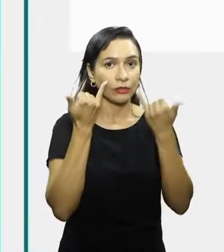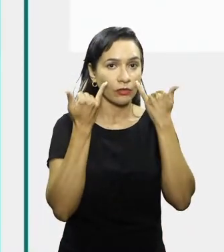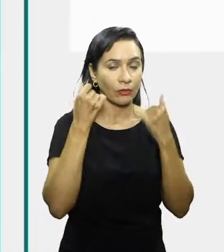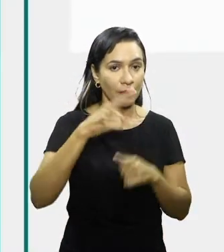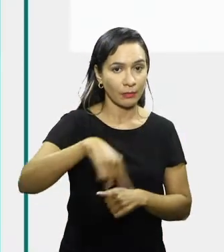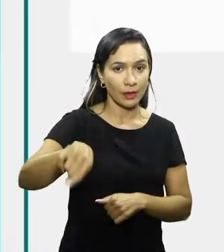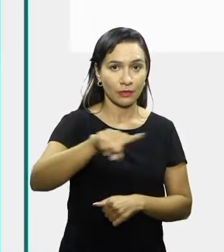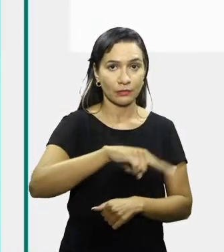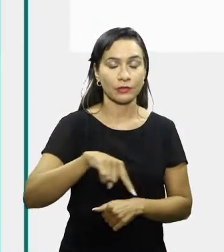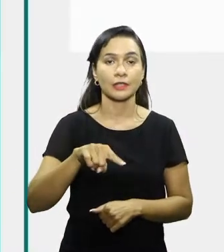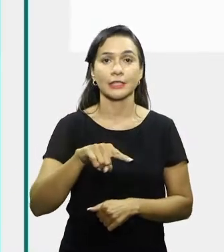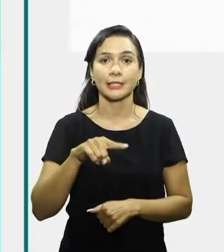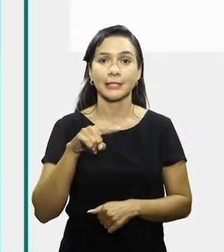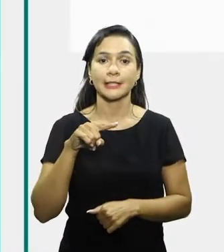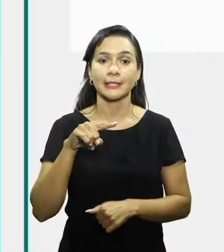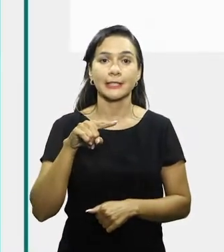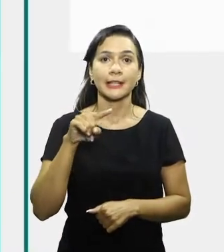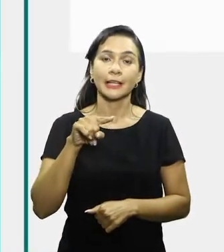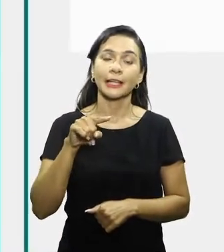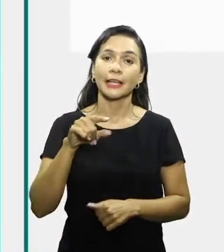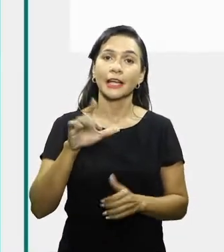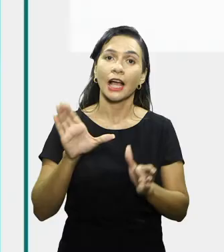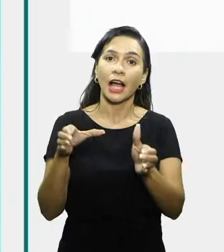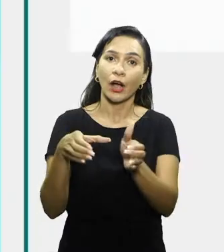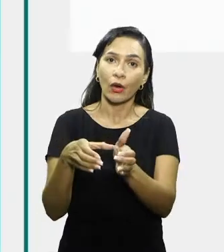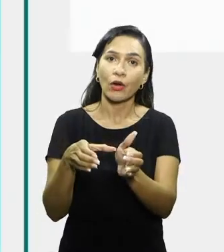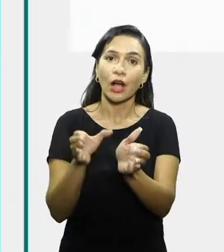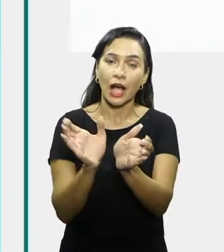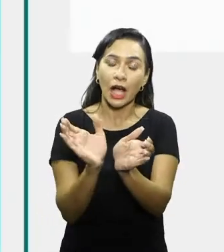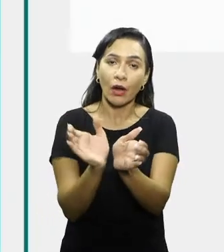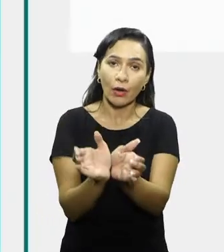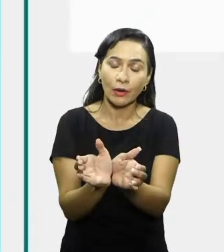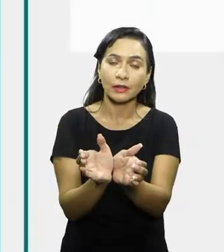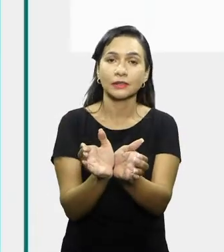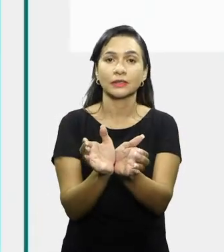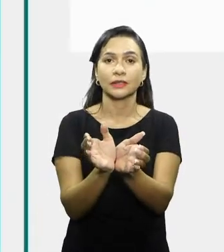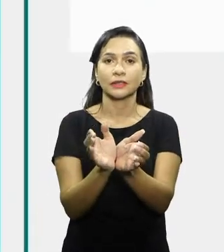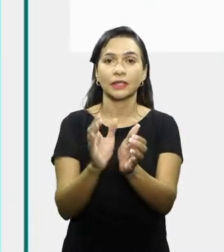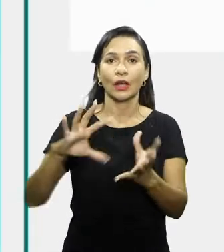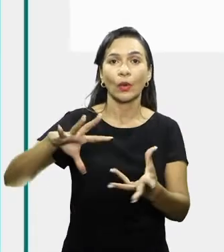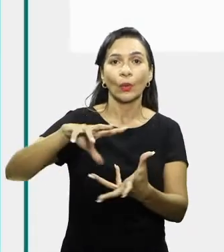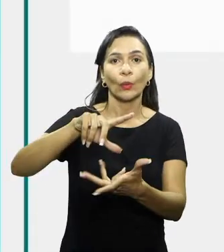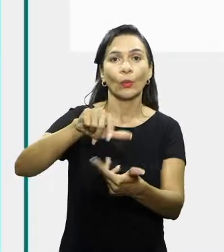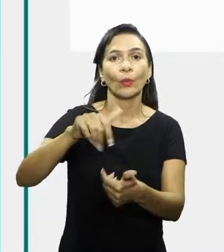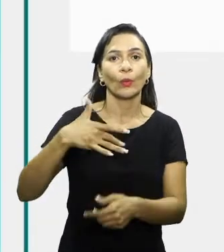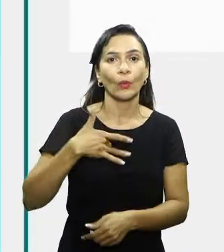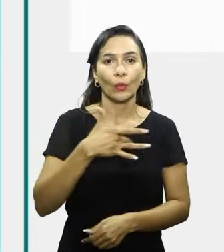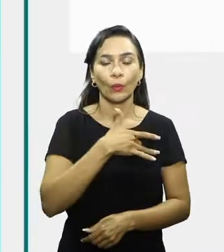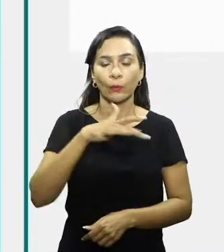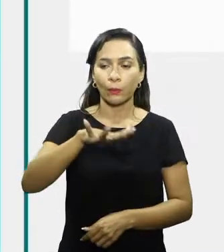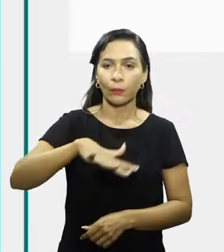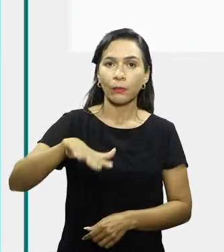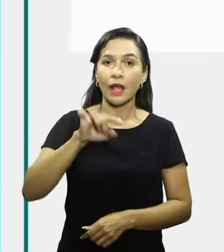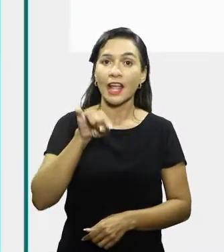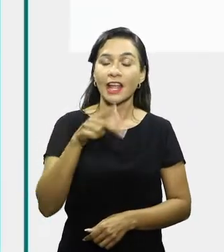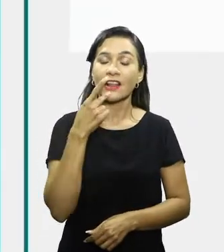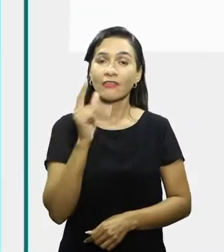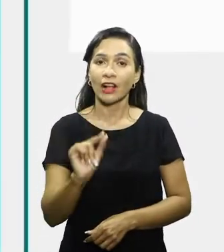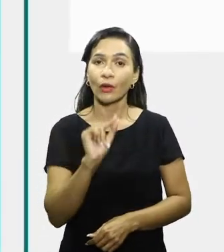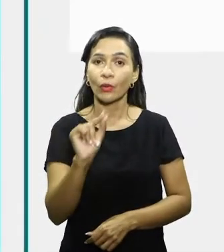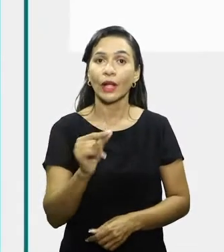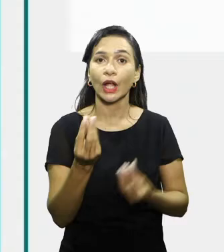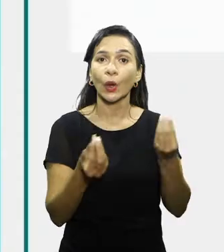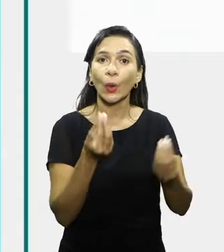recomendação da Organização Mundial de Saúde para crianças e adolescentes no que diz respeito à prática de exercício físico